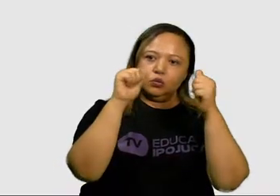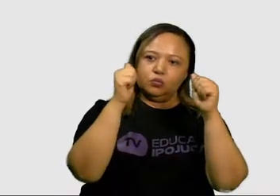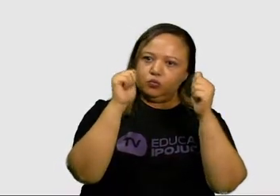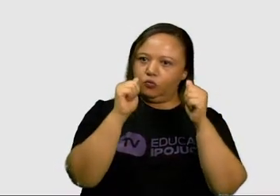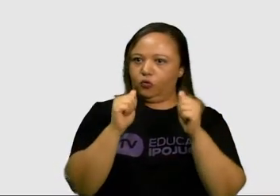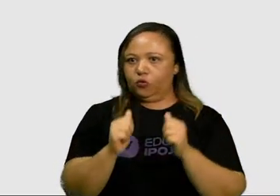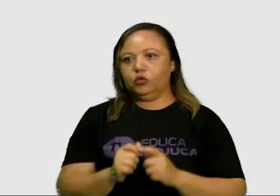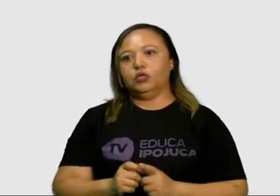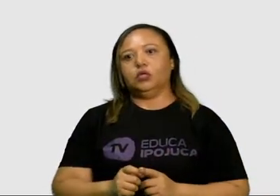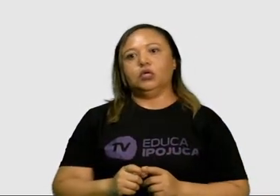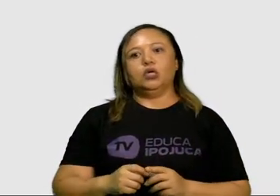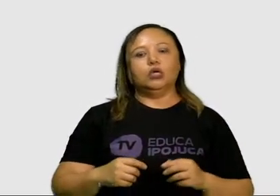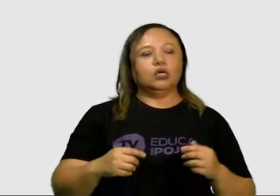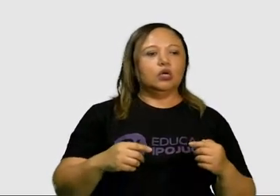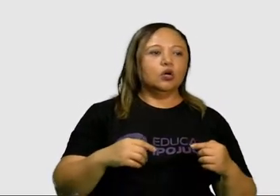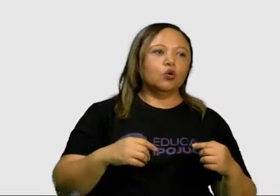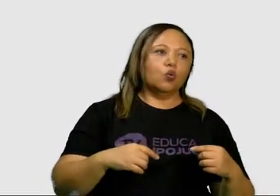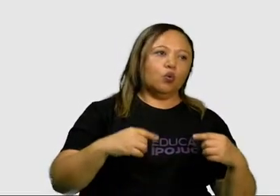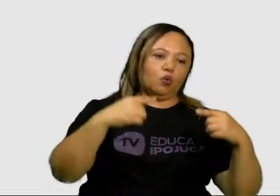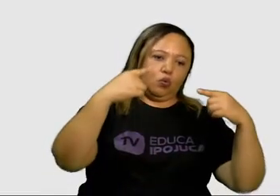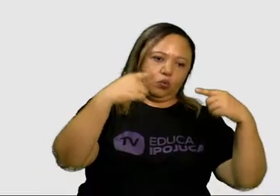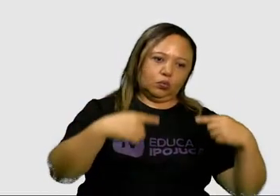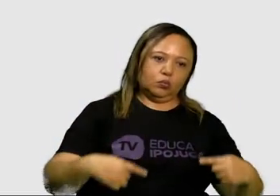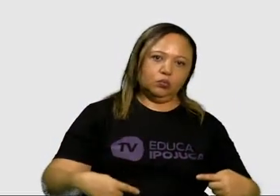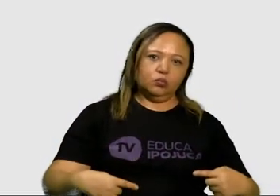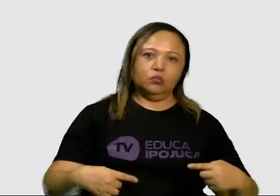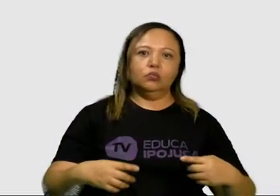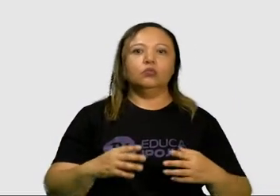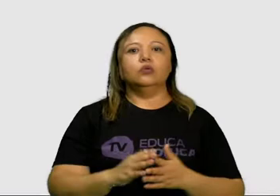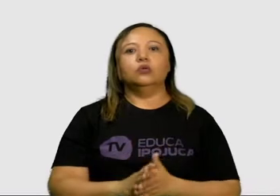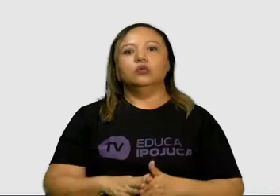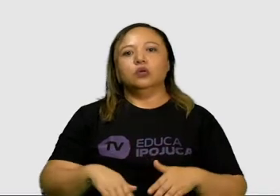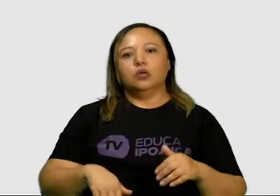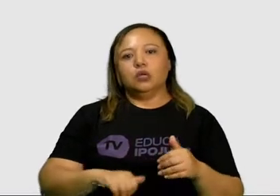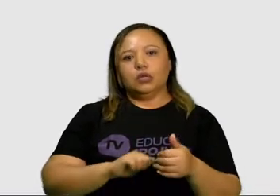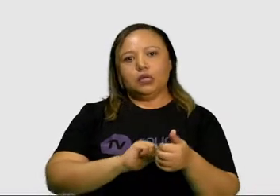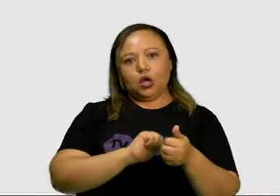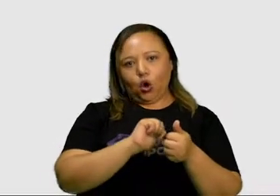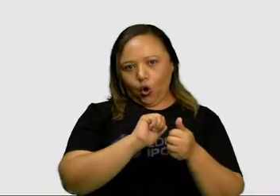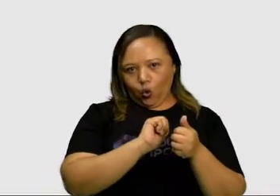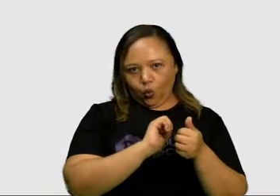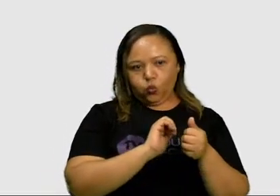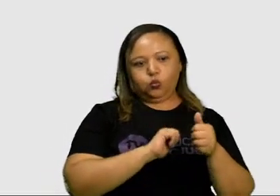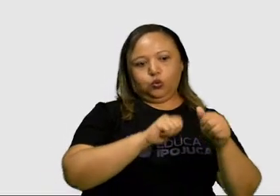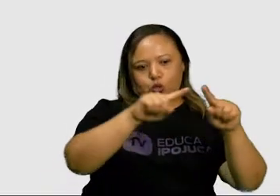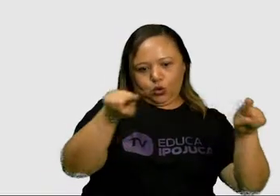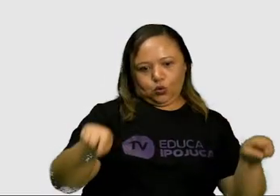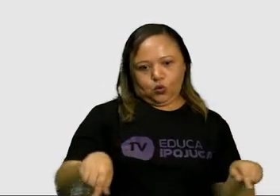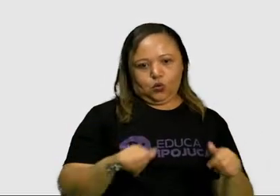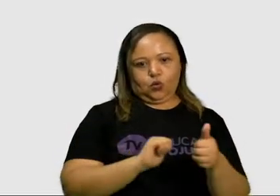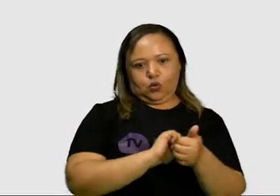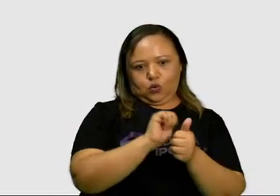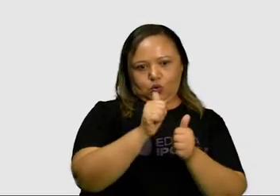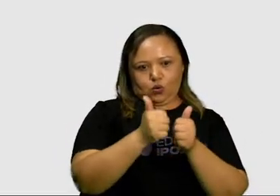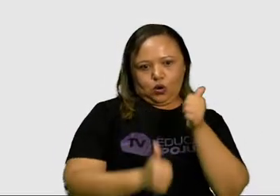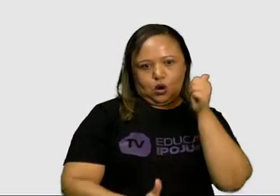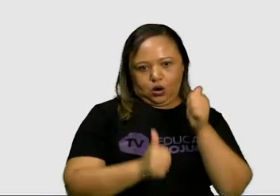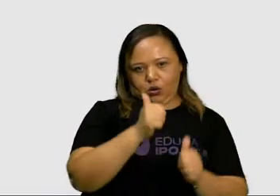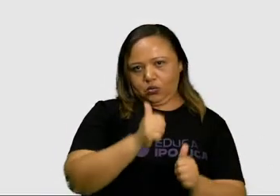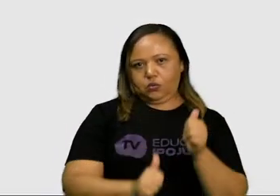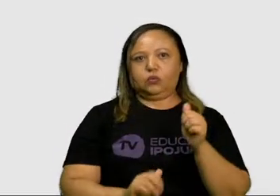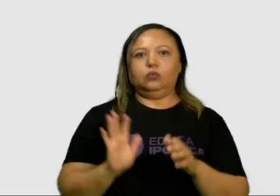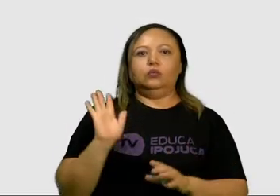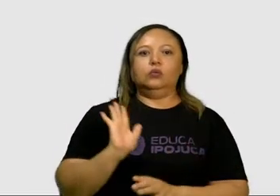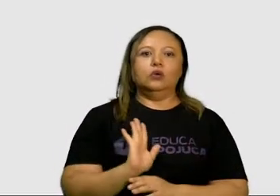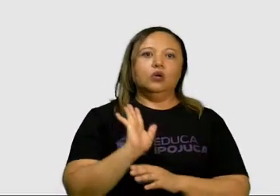interação. Os esportes com interação são os esportes de campo, tato, rede, parede, combate, de invasão.